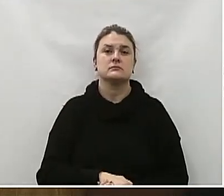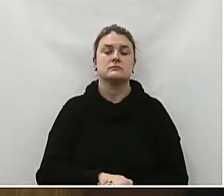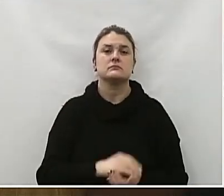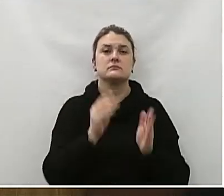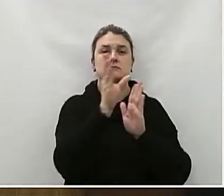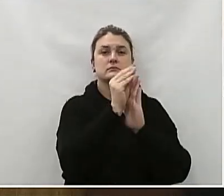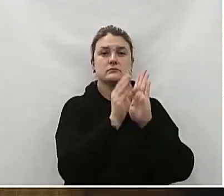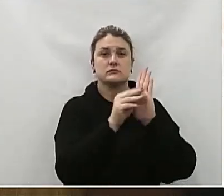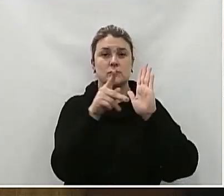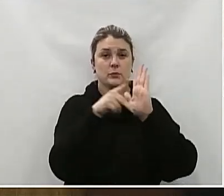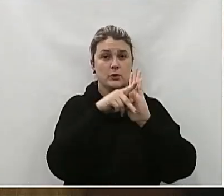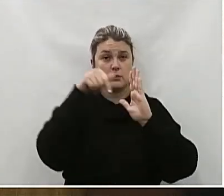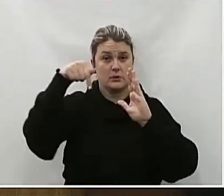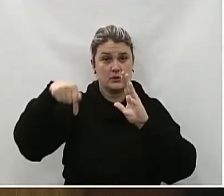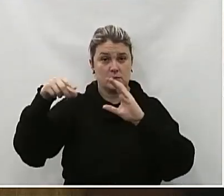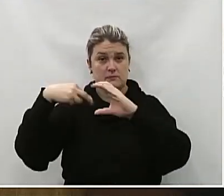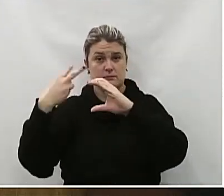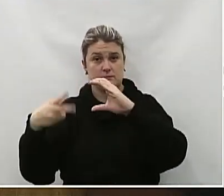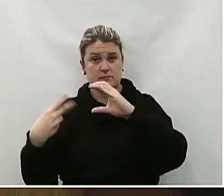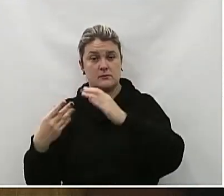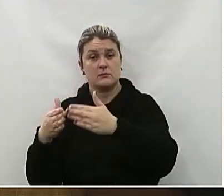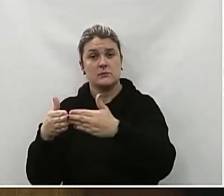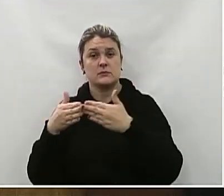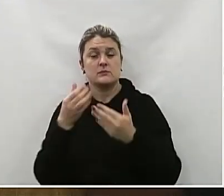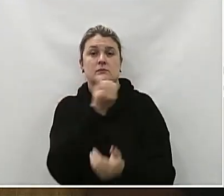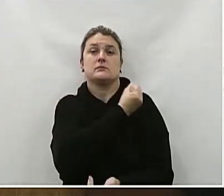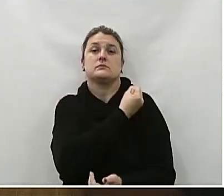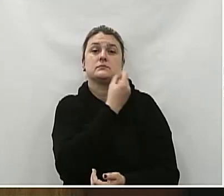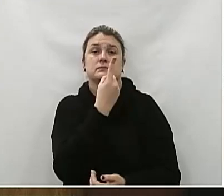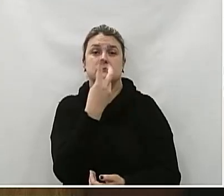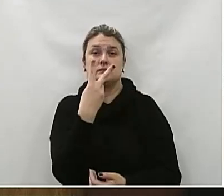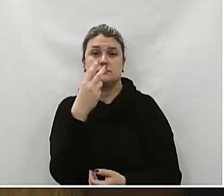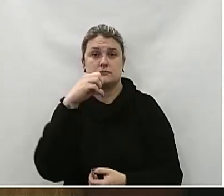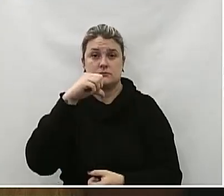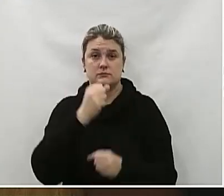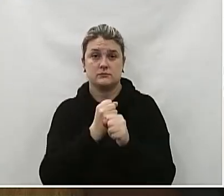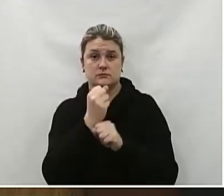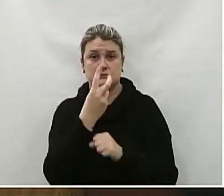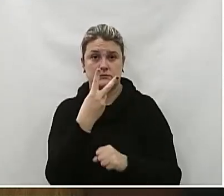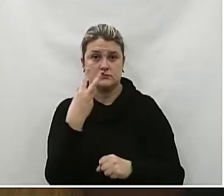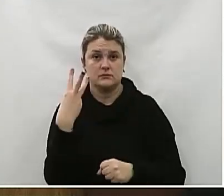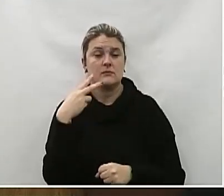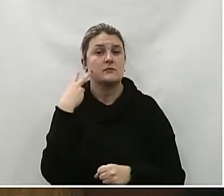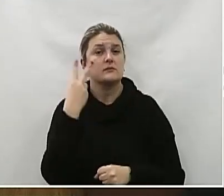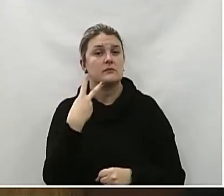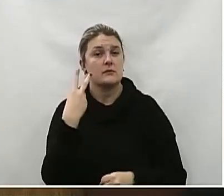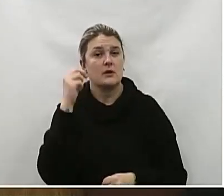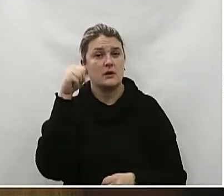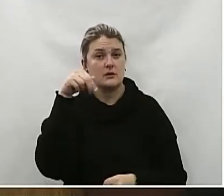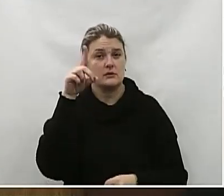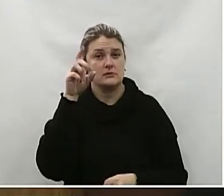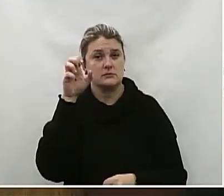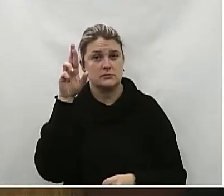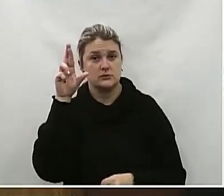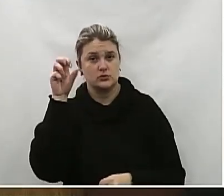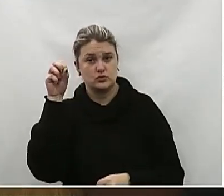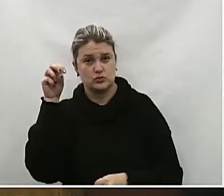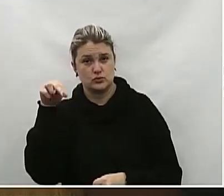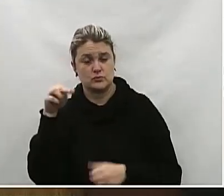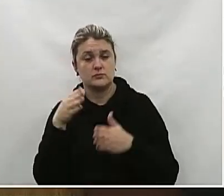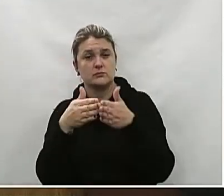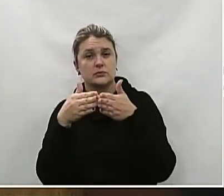Matéria do Legislativo Indicações Número 129 de 2023 Do vereador Anderson Cripa Luiz Cardoso